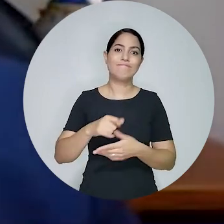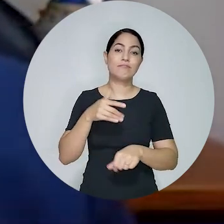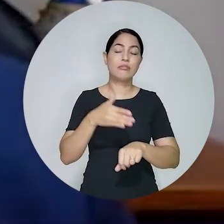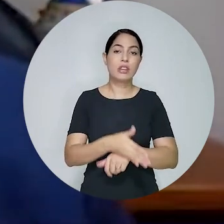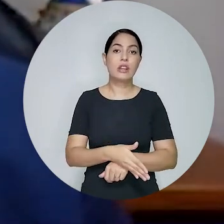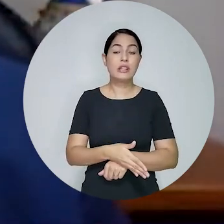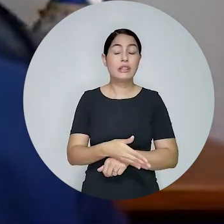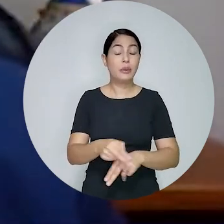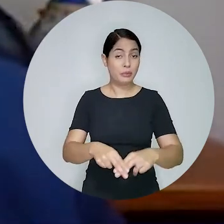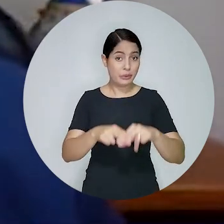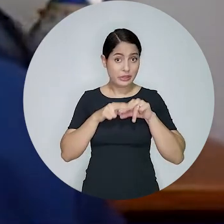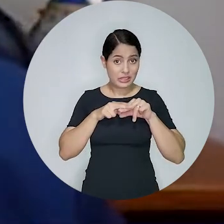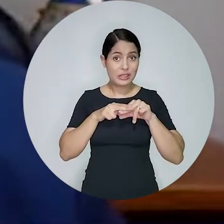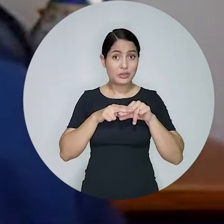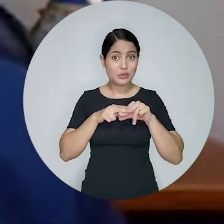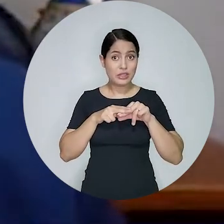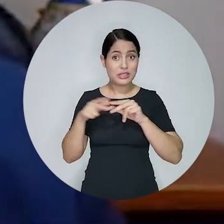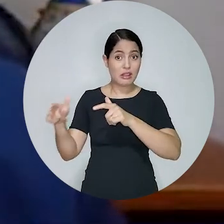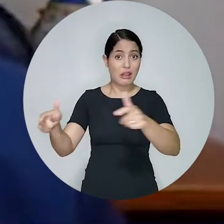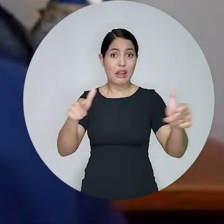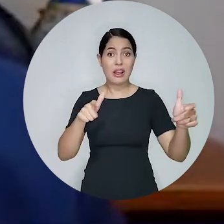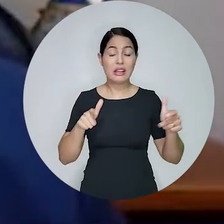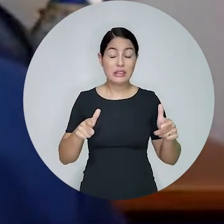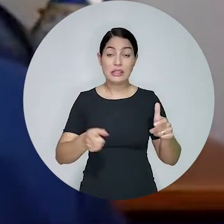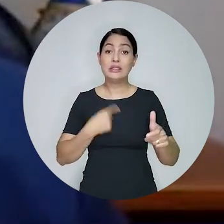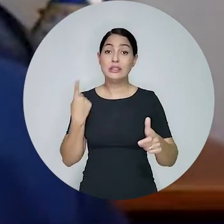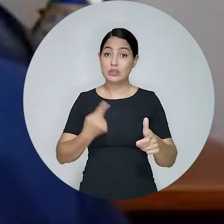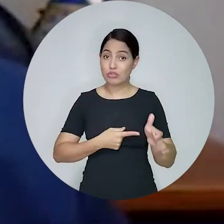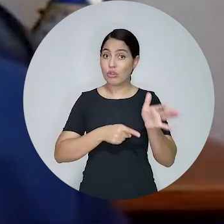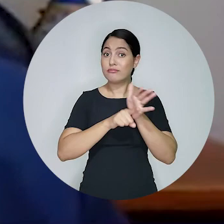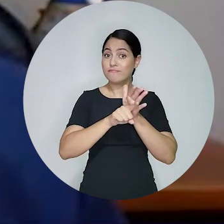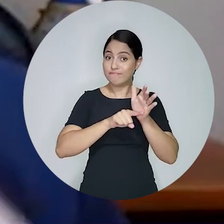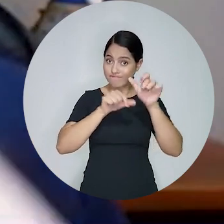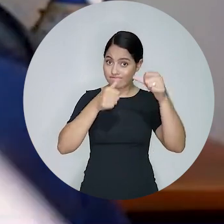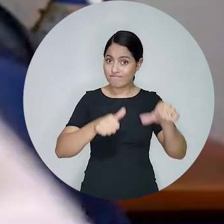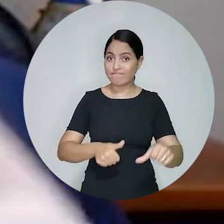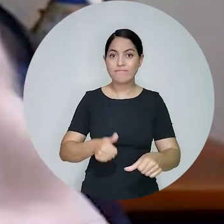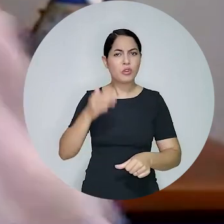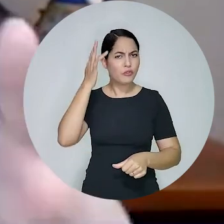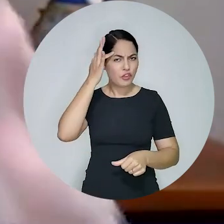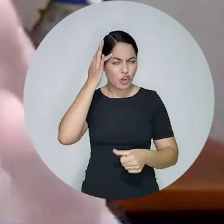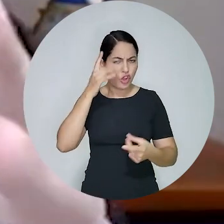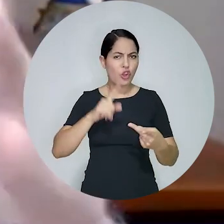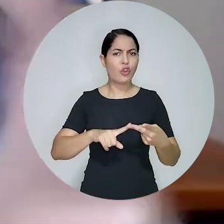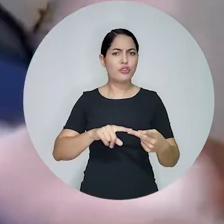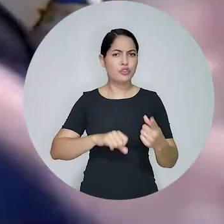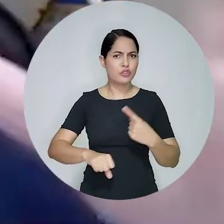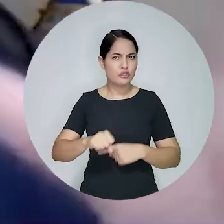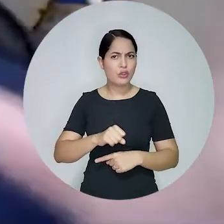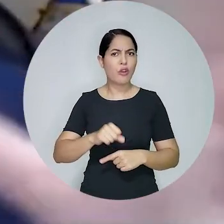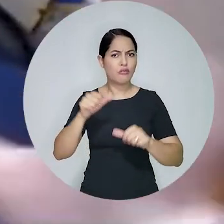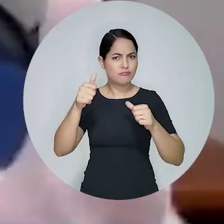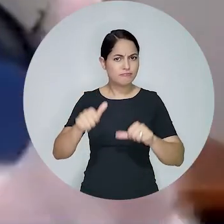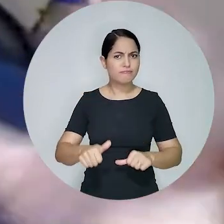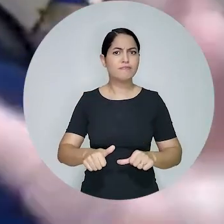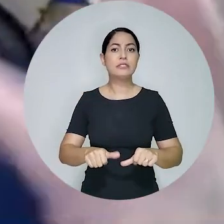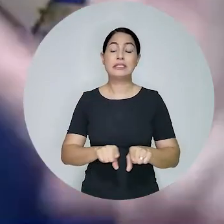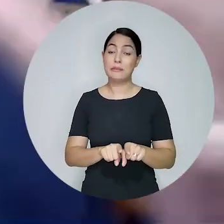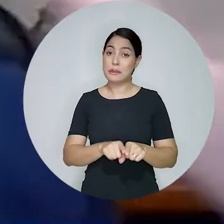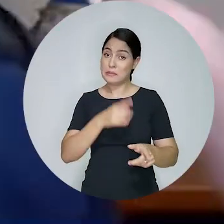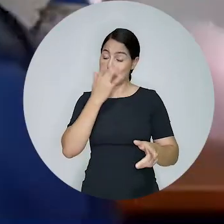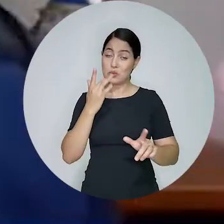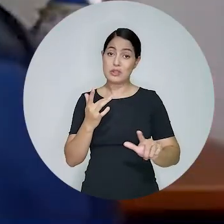E essa intangibilidade leva a uma necessidade de análise por filósofos,